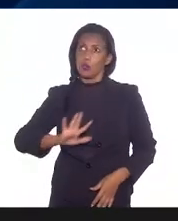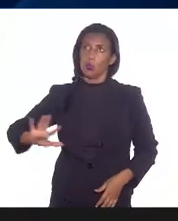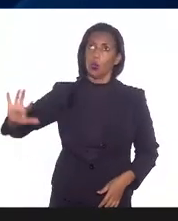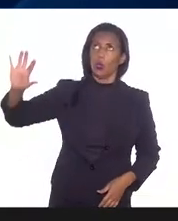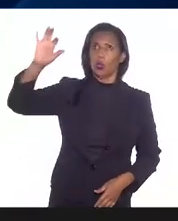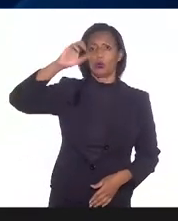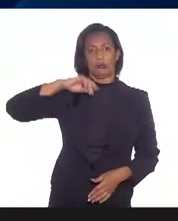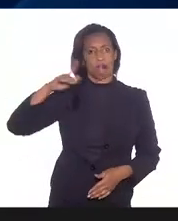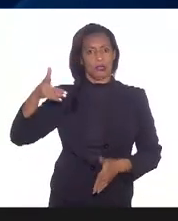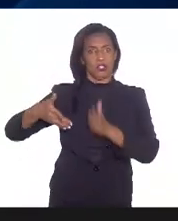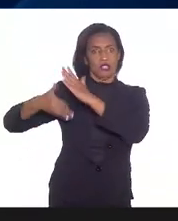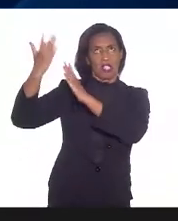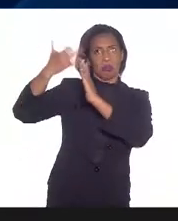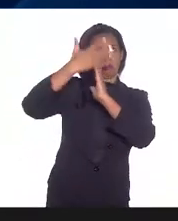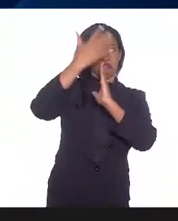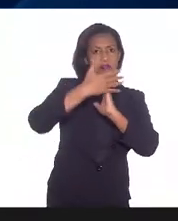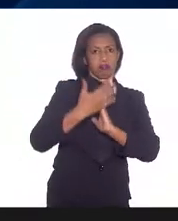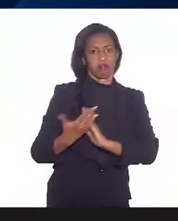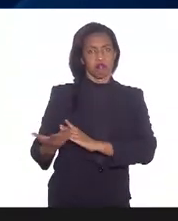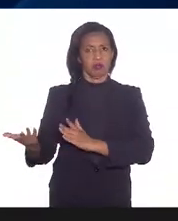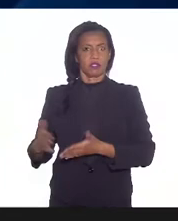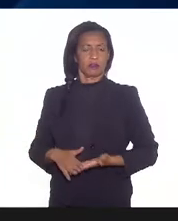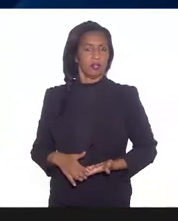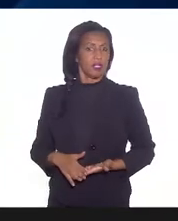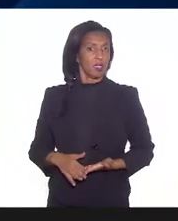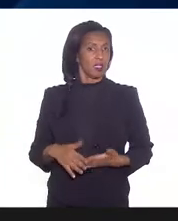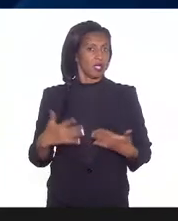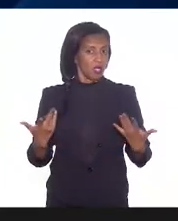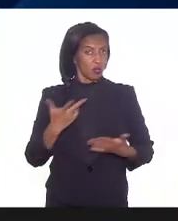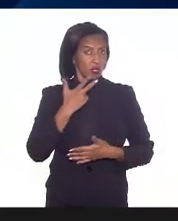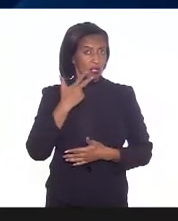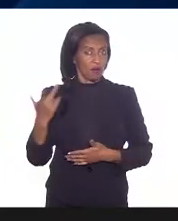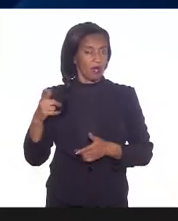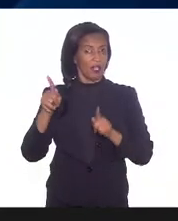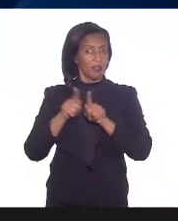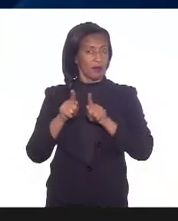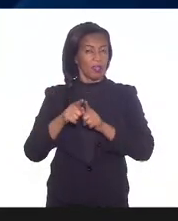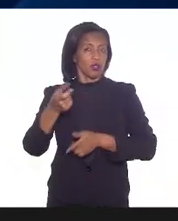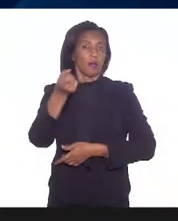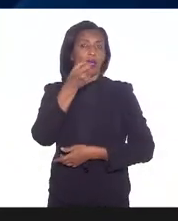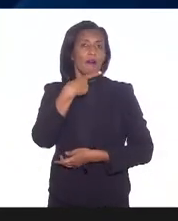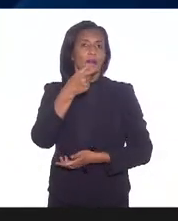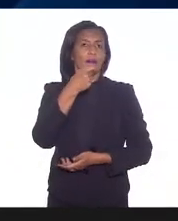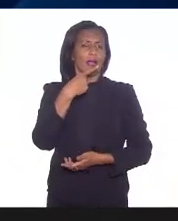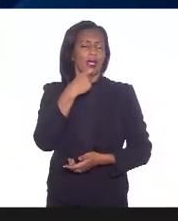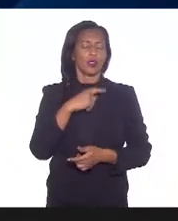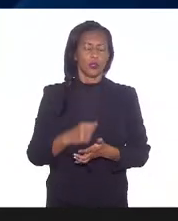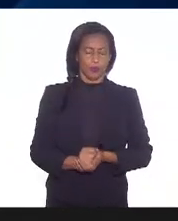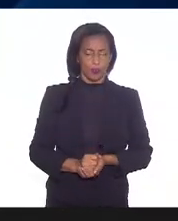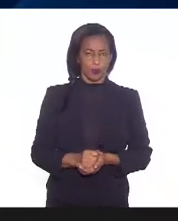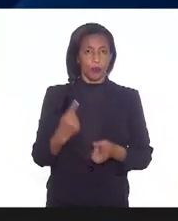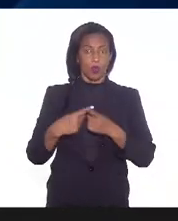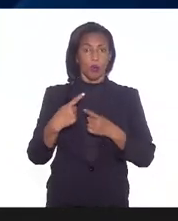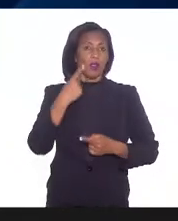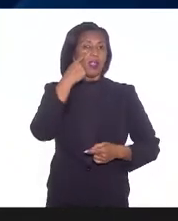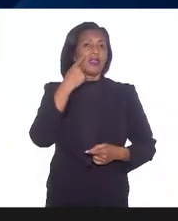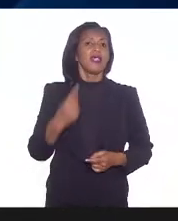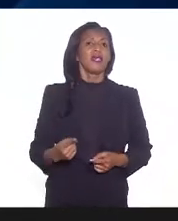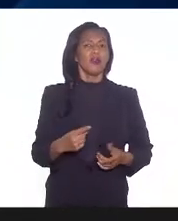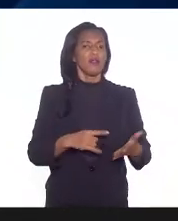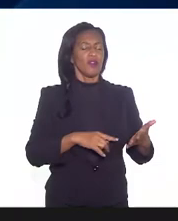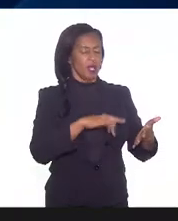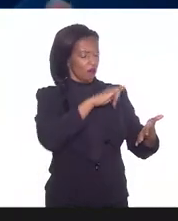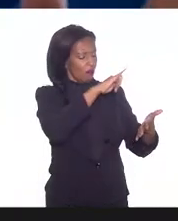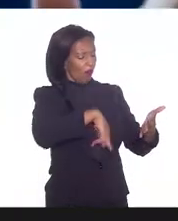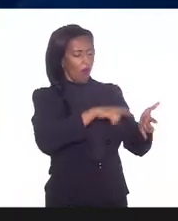ponto é esse e aí eu só queria citar ali sobre a prescrição de medicamento porque o a gente viu nessa prescrição? Que tinha as